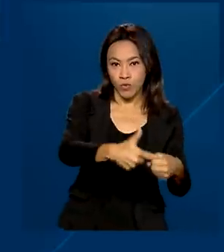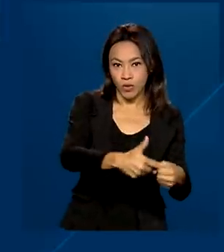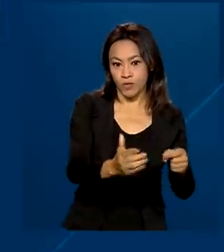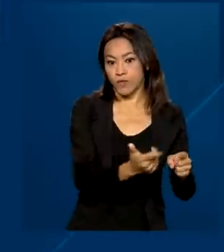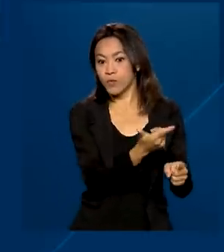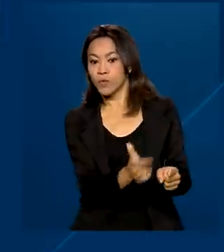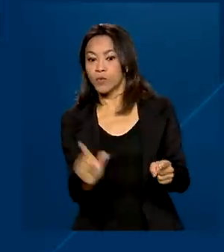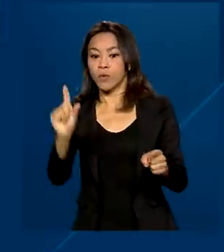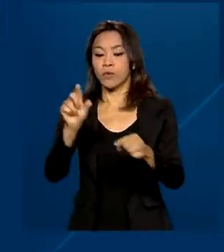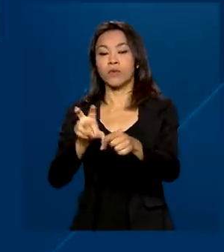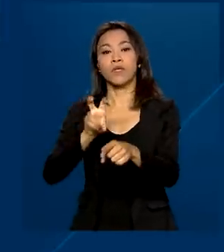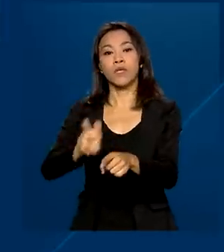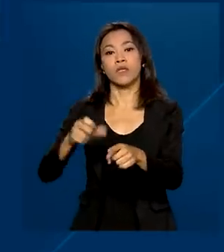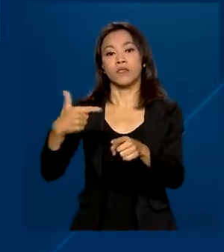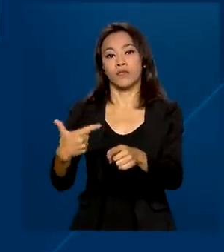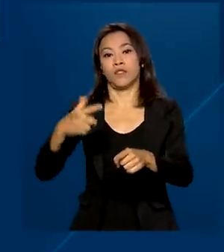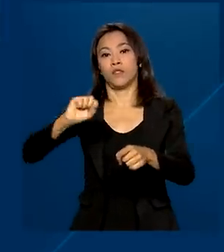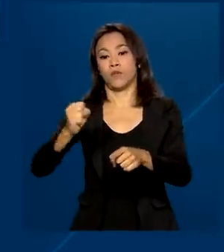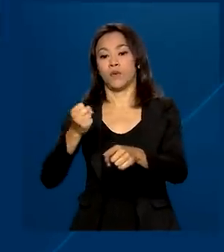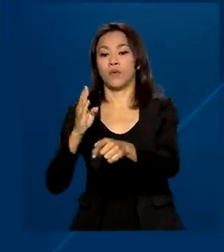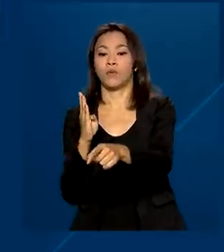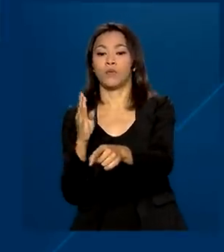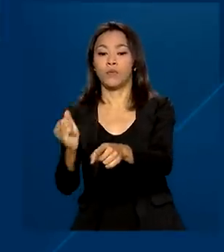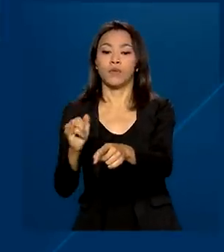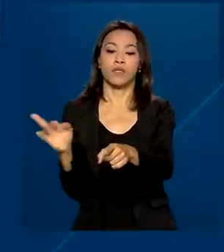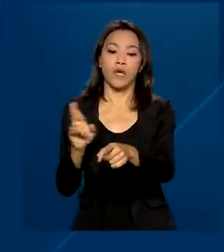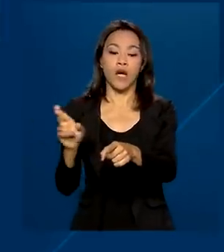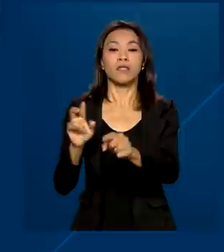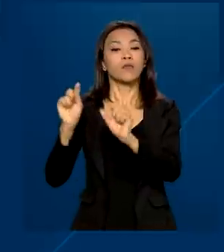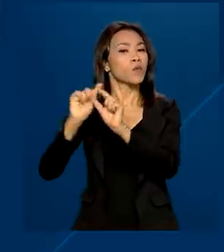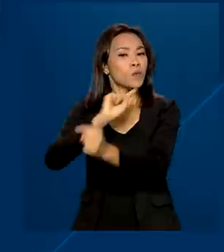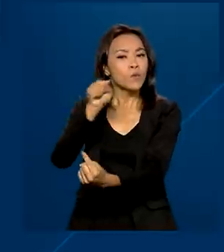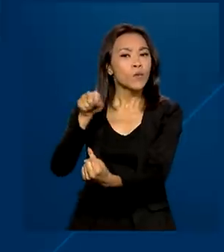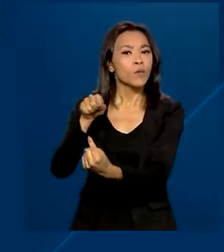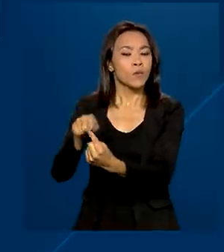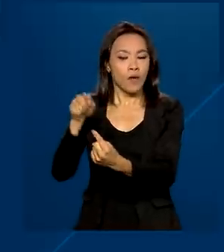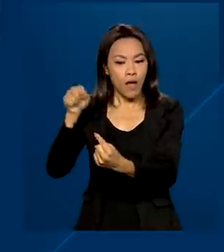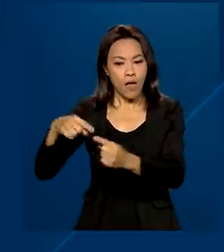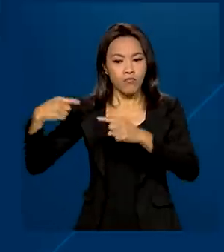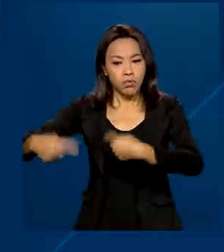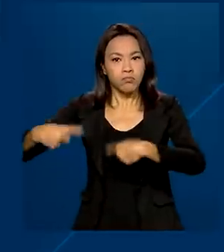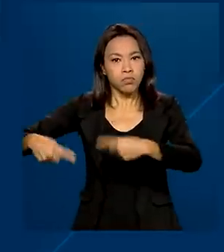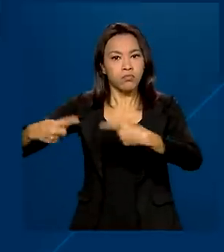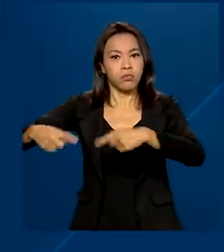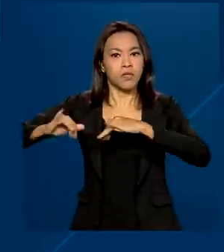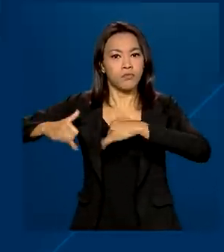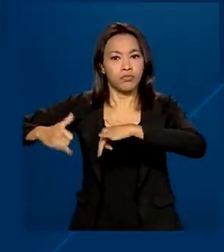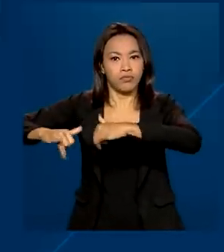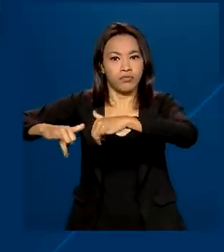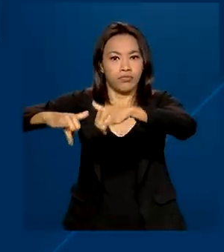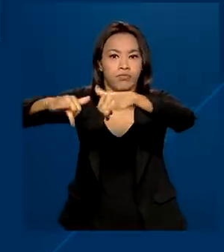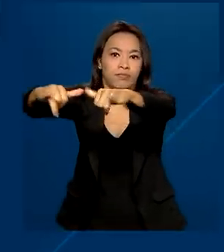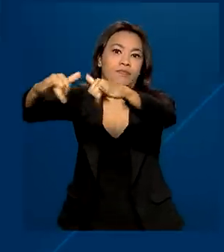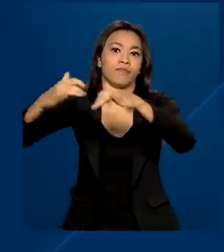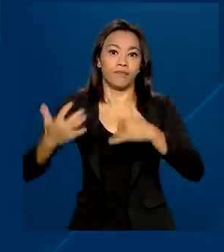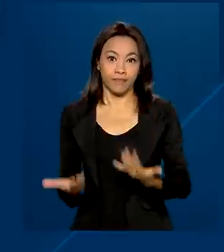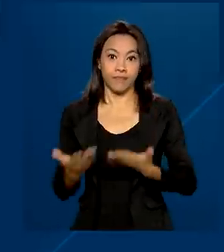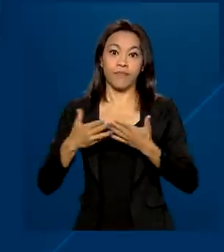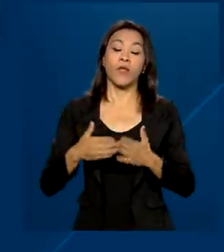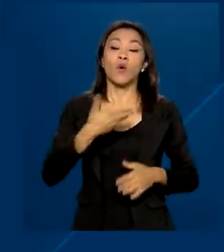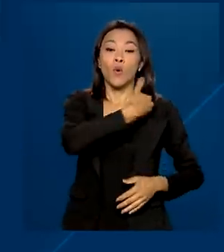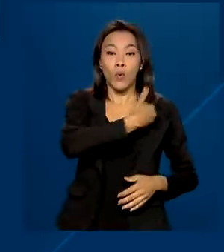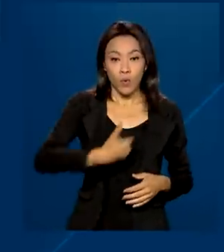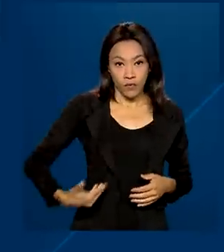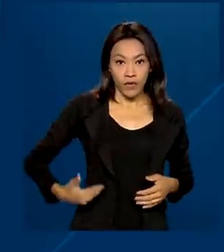Os outros 528 bilhões de reais são para a geração e transmissão de energia elétrica. Segundo o governo,